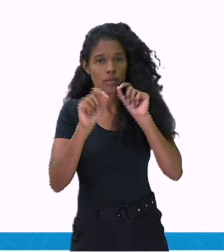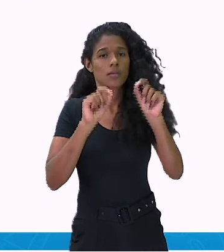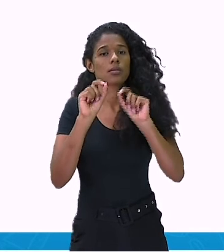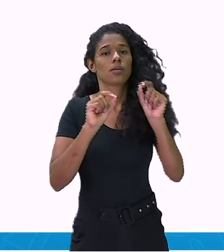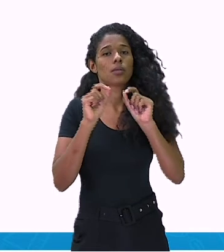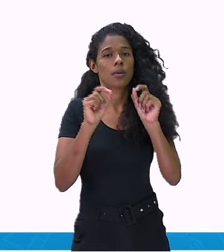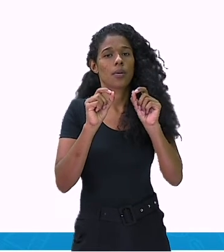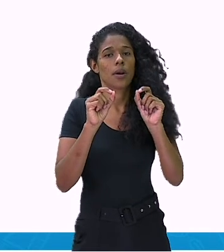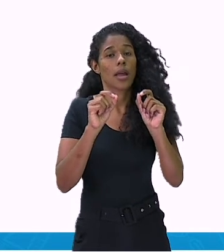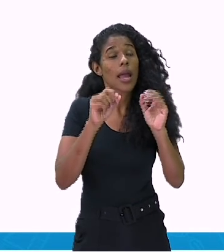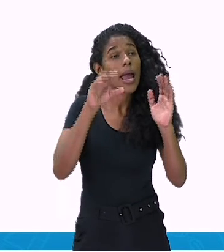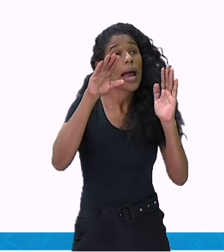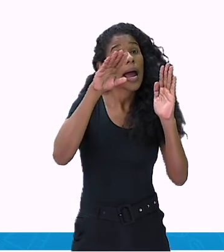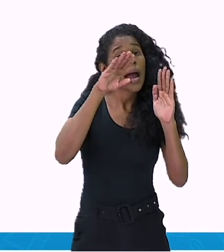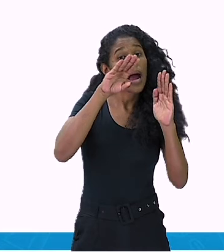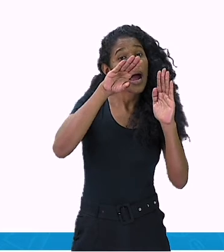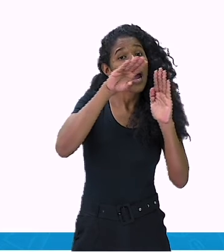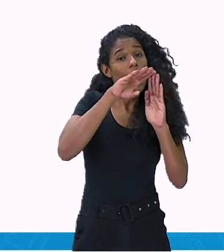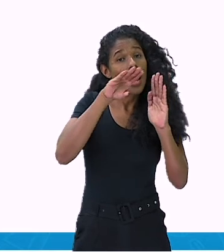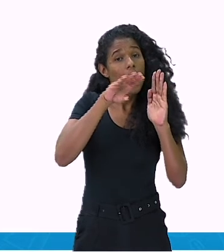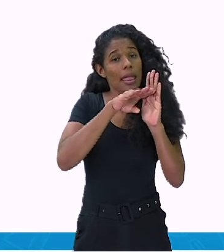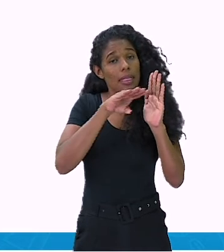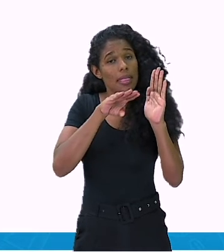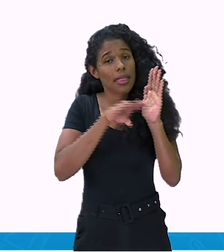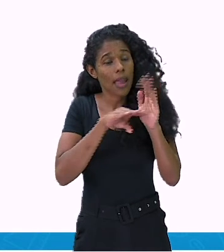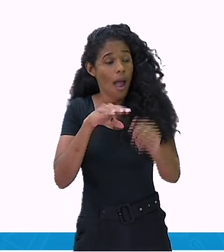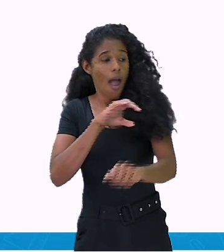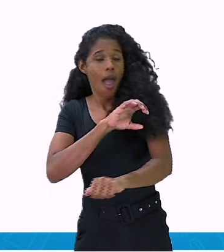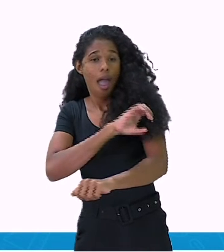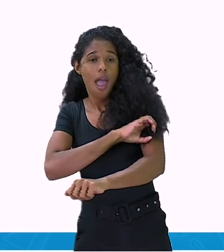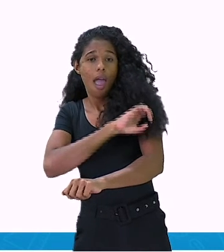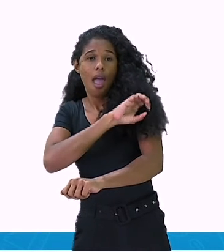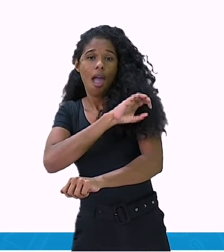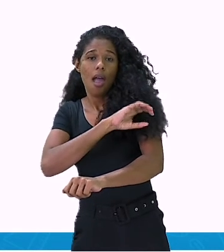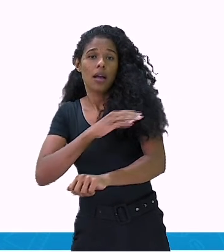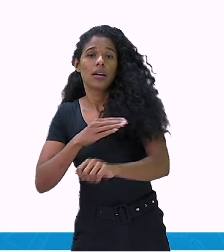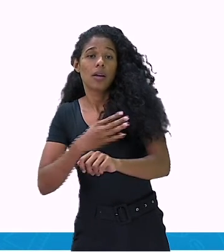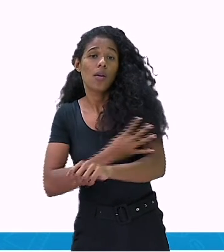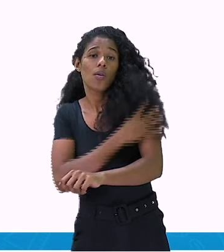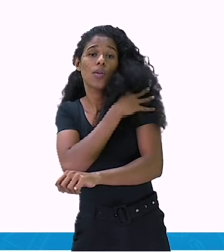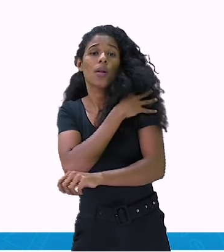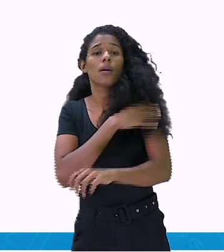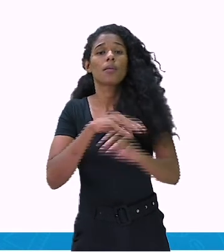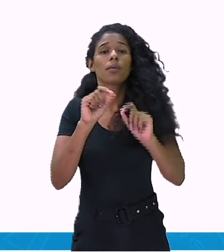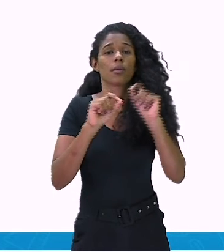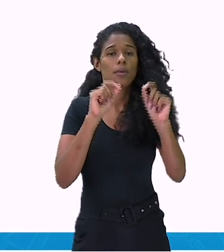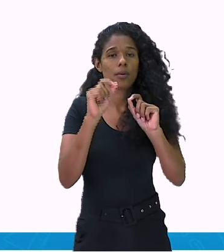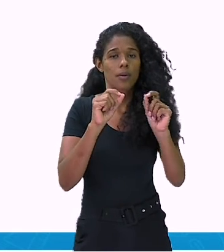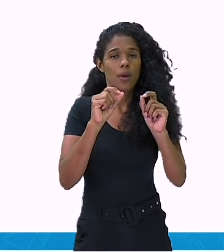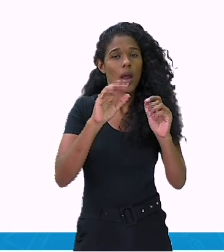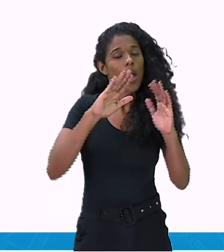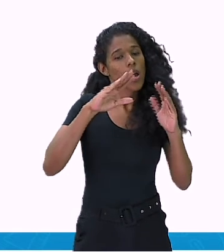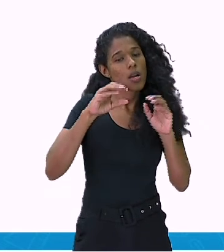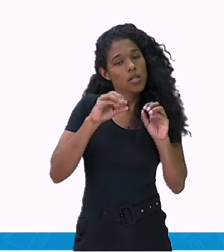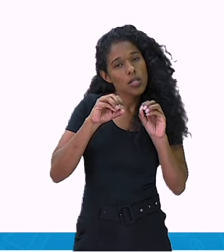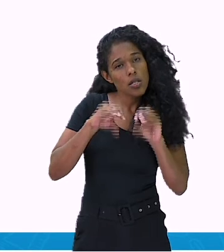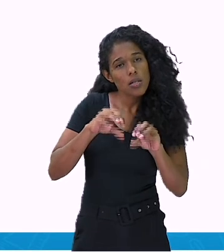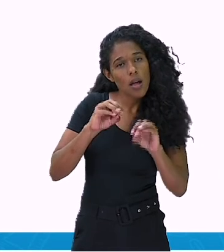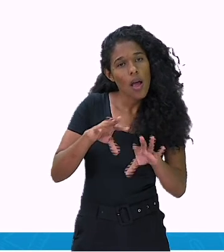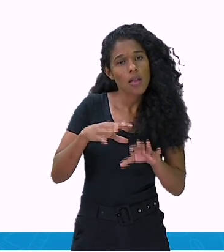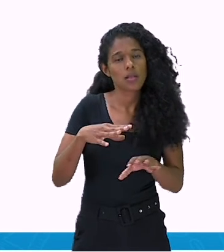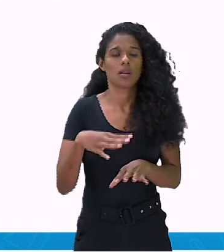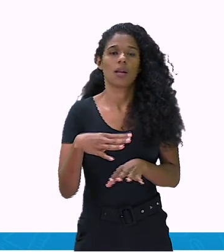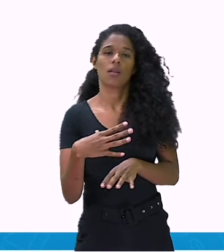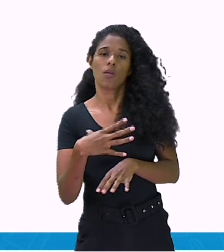Independente se o seu filho é acompanhado pelo CRAED, o acesso às atividades é aberto a qualquer uma. Essas atividades